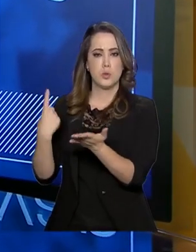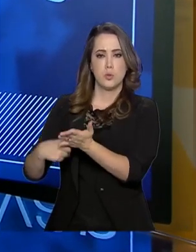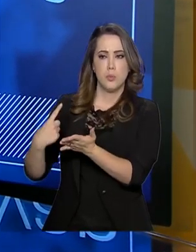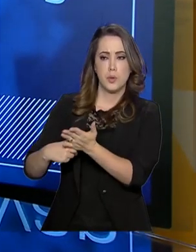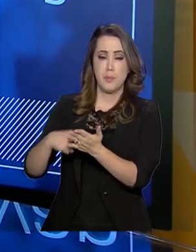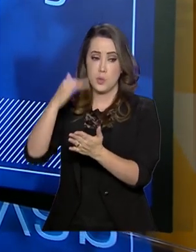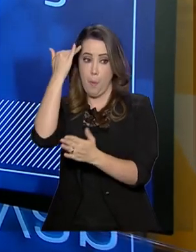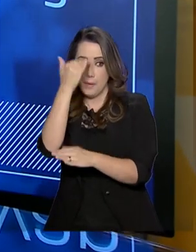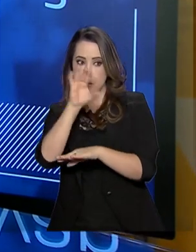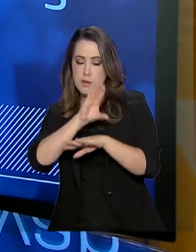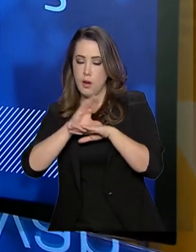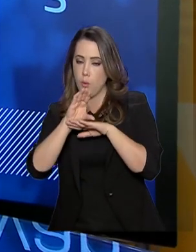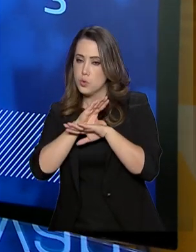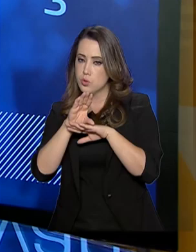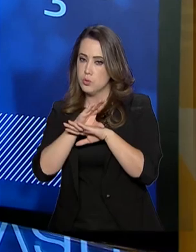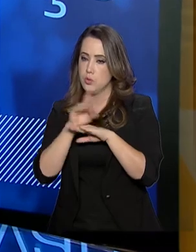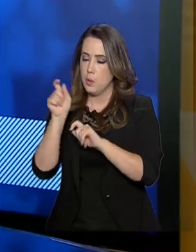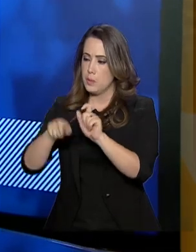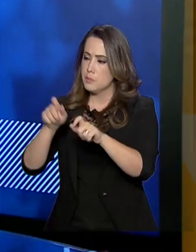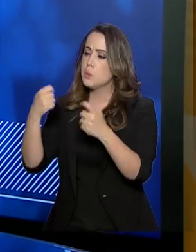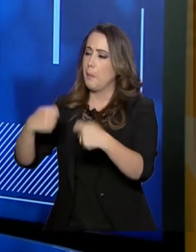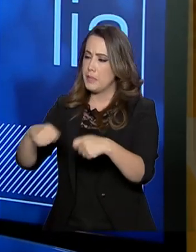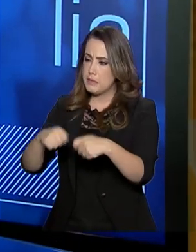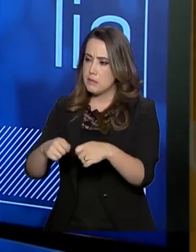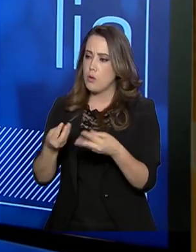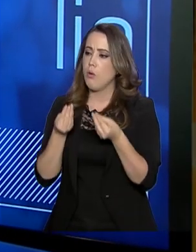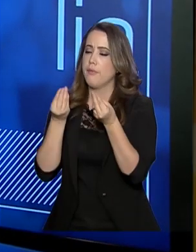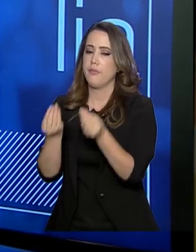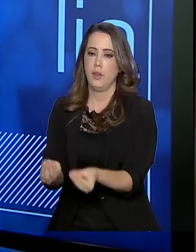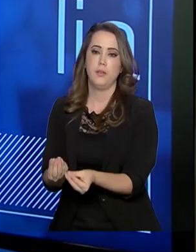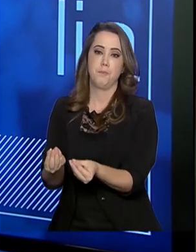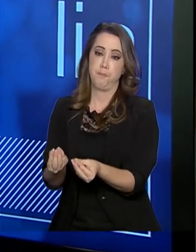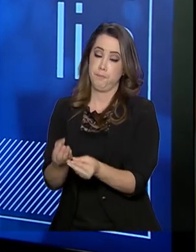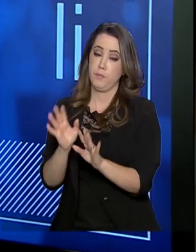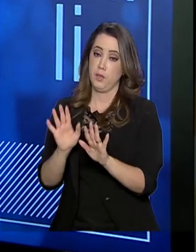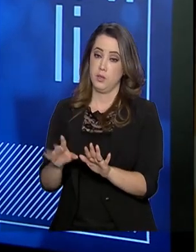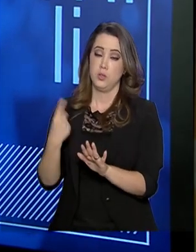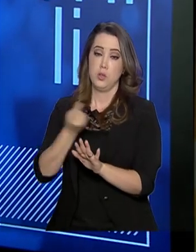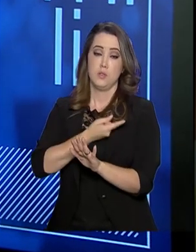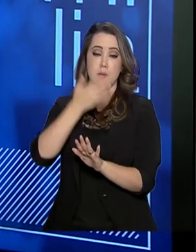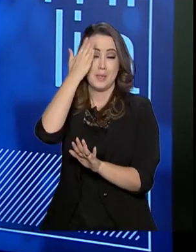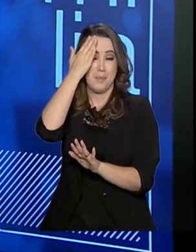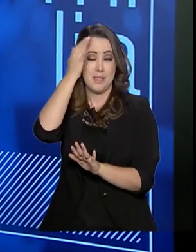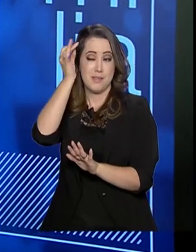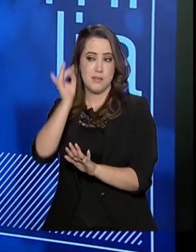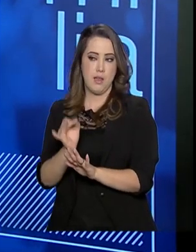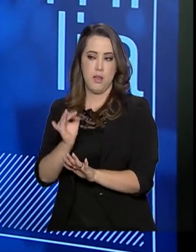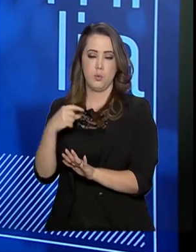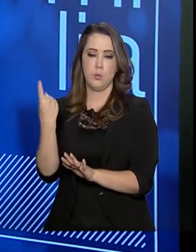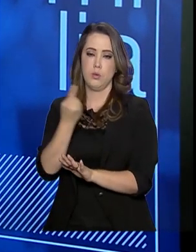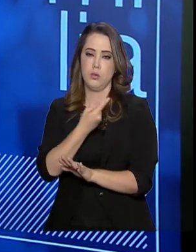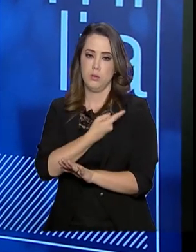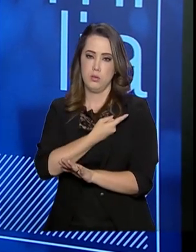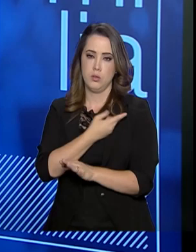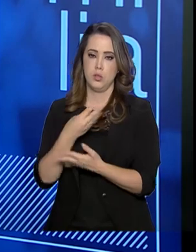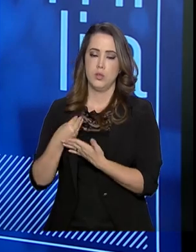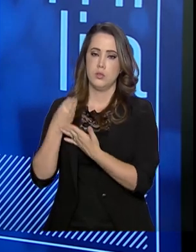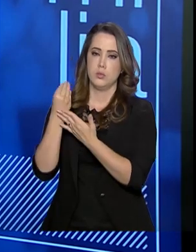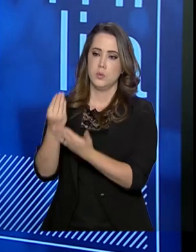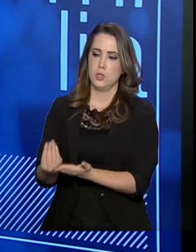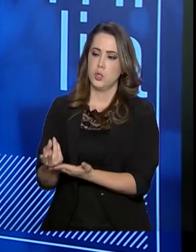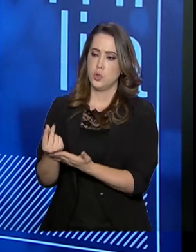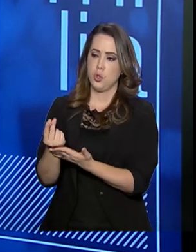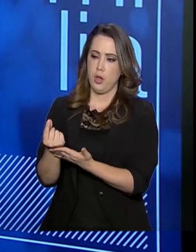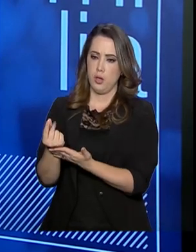constitucionais e legais com aqueles que necessitam. Então, nós vamos saber, ter a certeza de que nós estamos dando algum